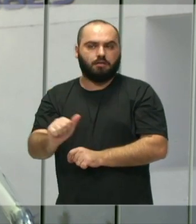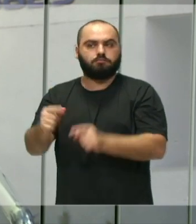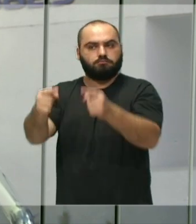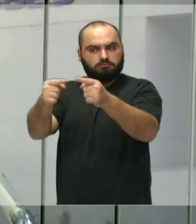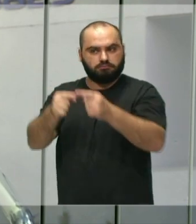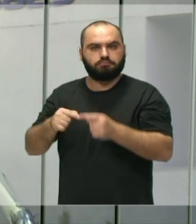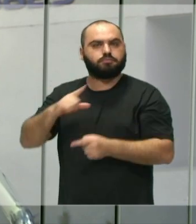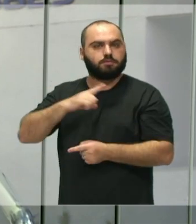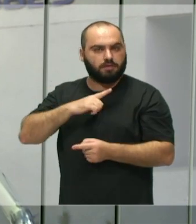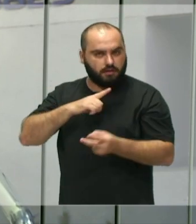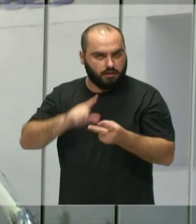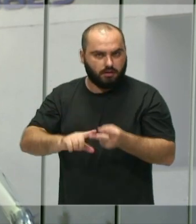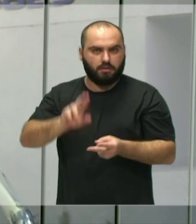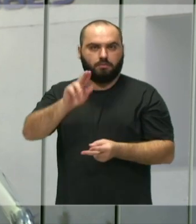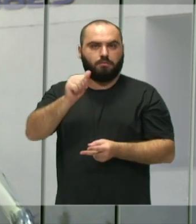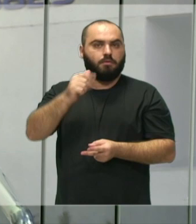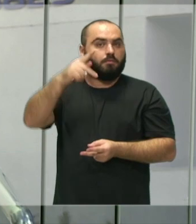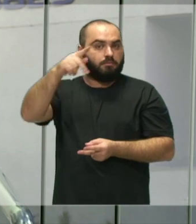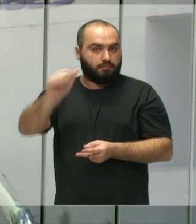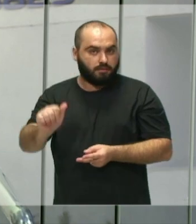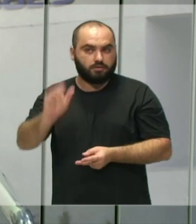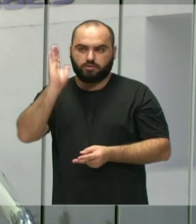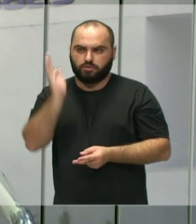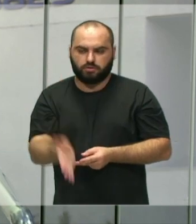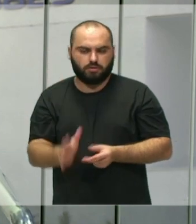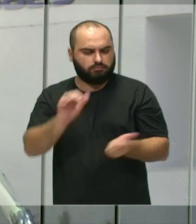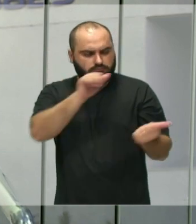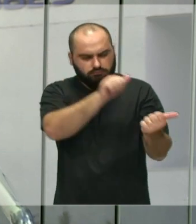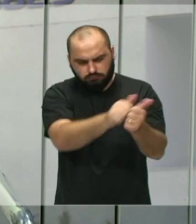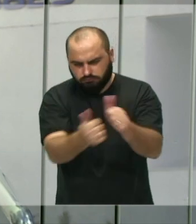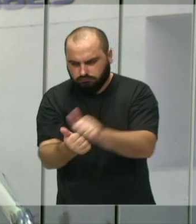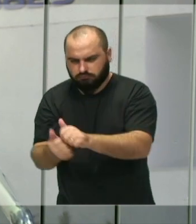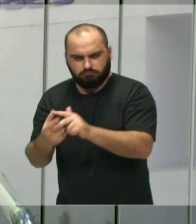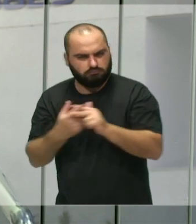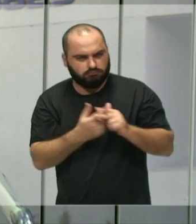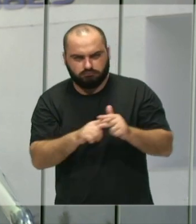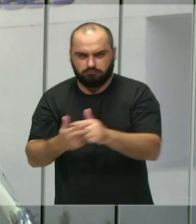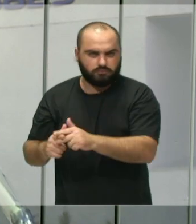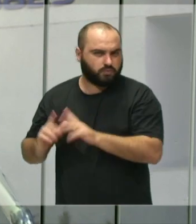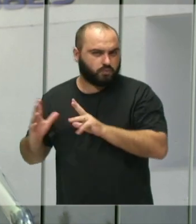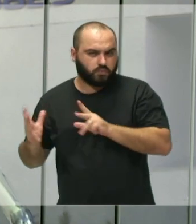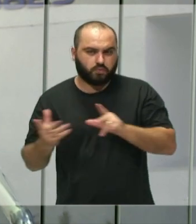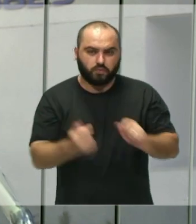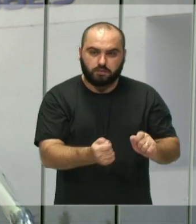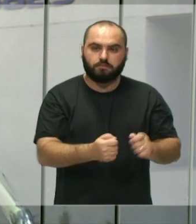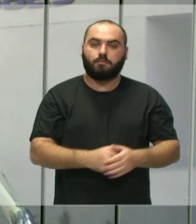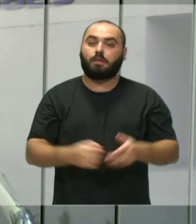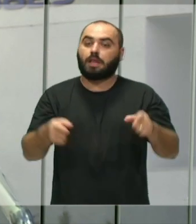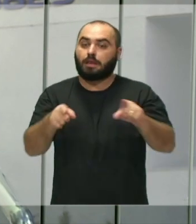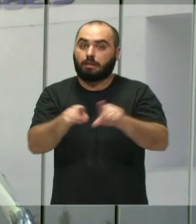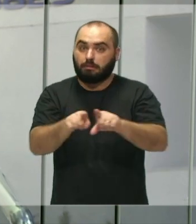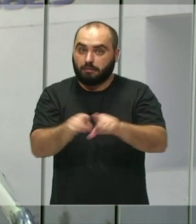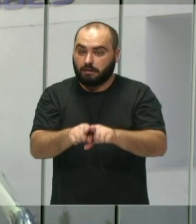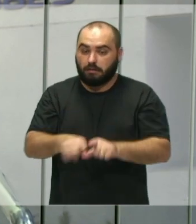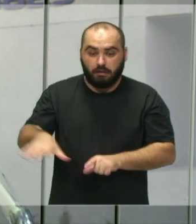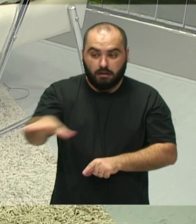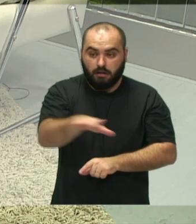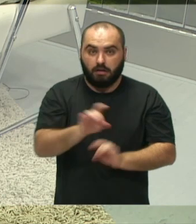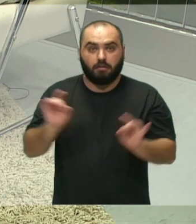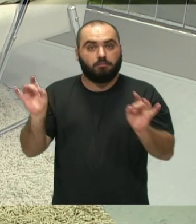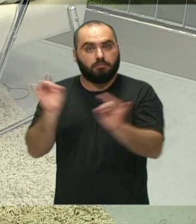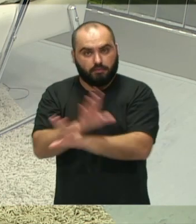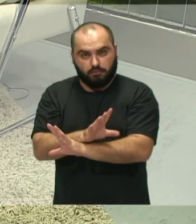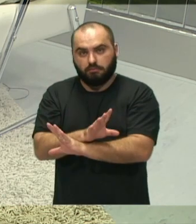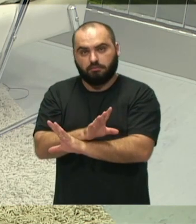a UAPA já com toda a adequação pronta, né? E após isso, são os